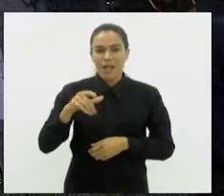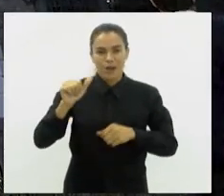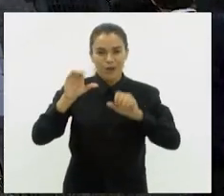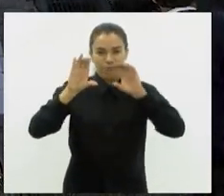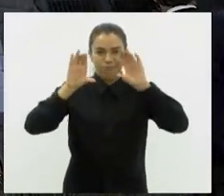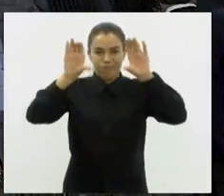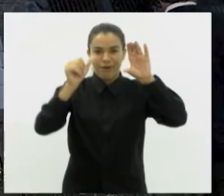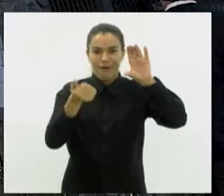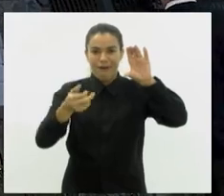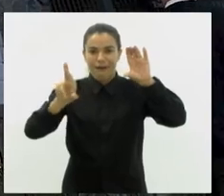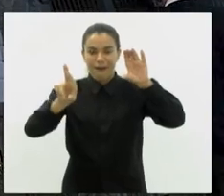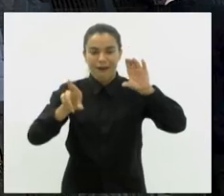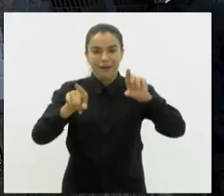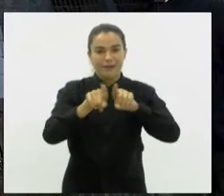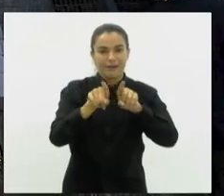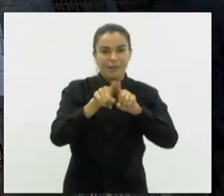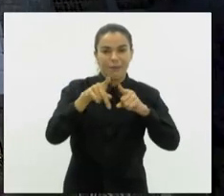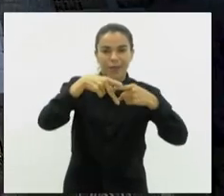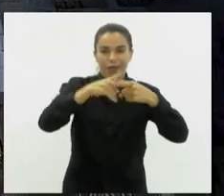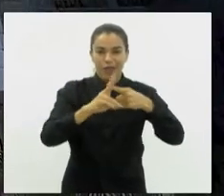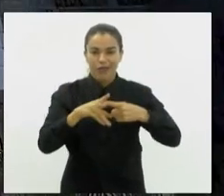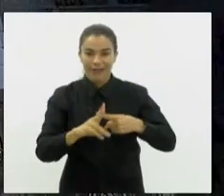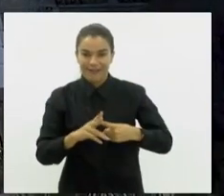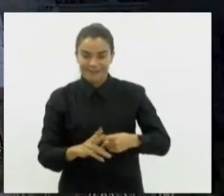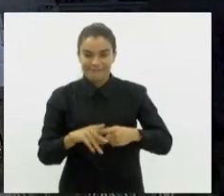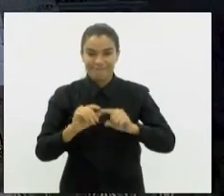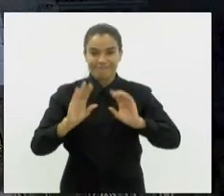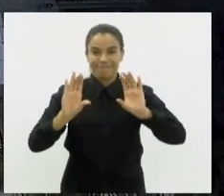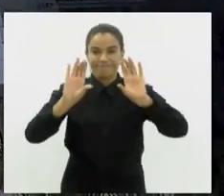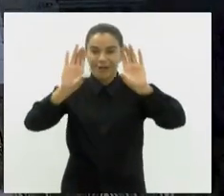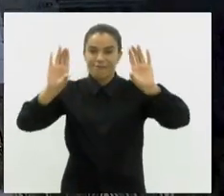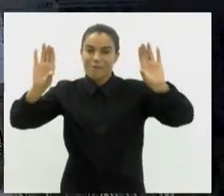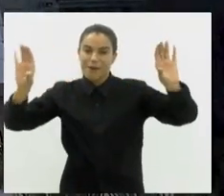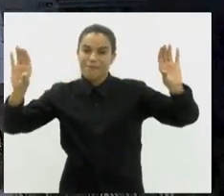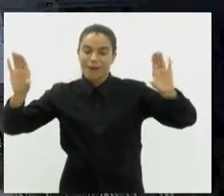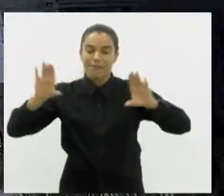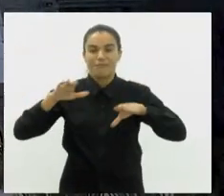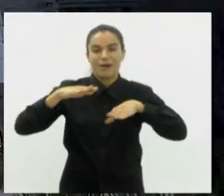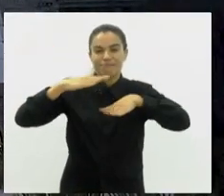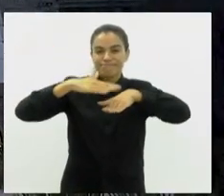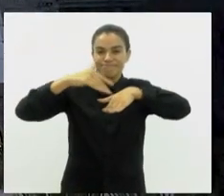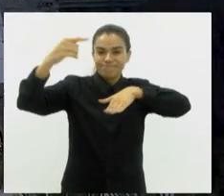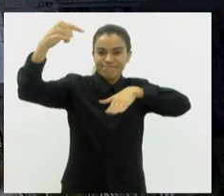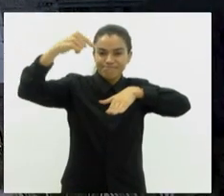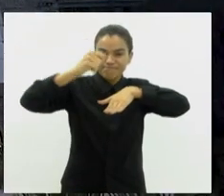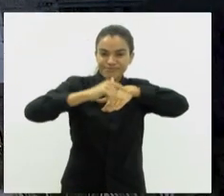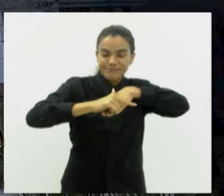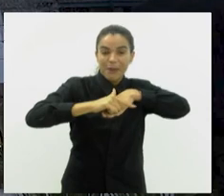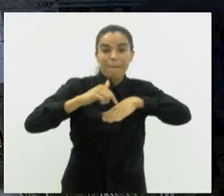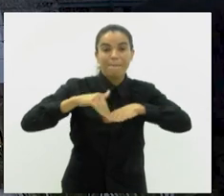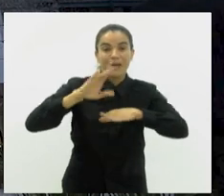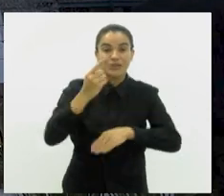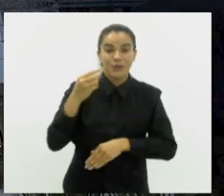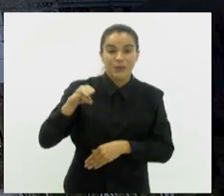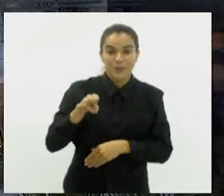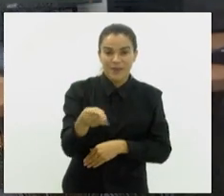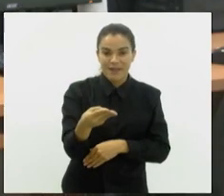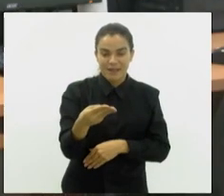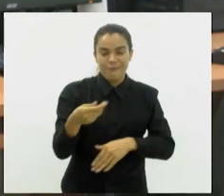-condicionado, reparo de infiltrações e instalação de painéis solares no telhado. Um investimento de mais de um milhão de reais.